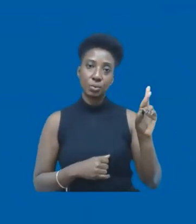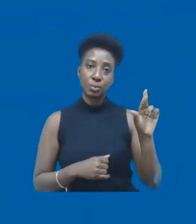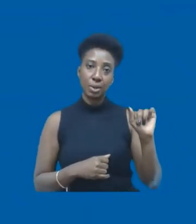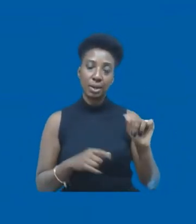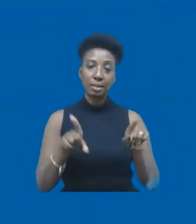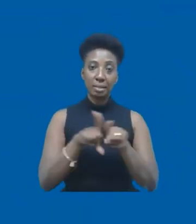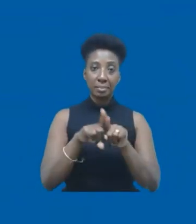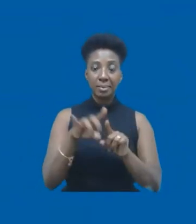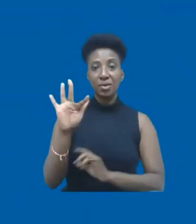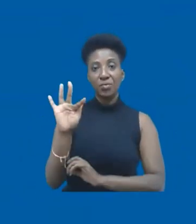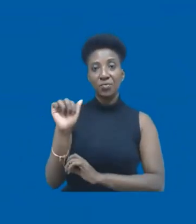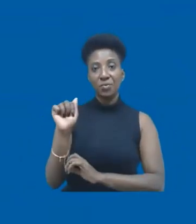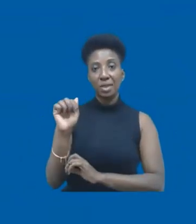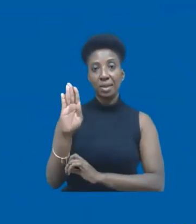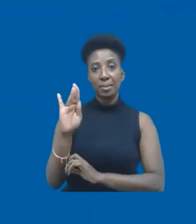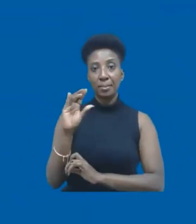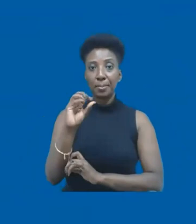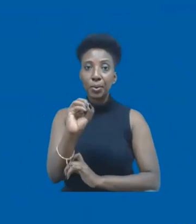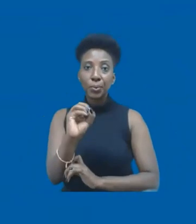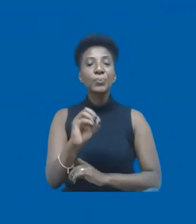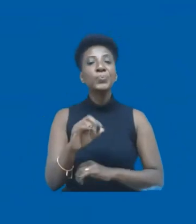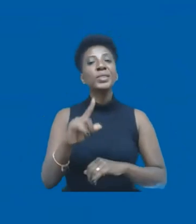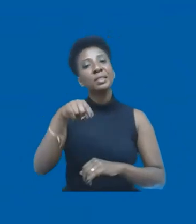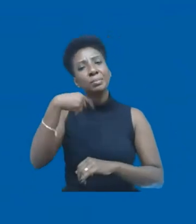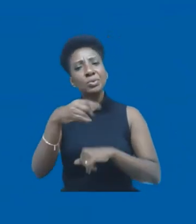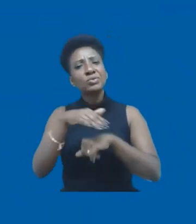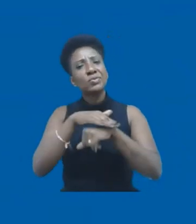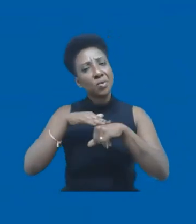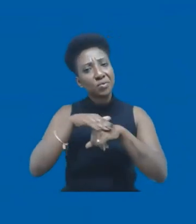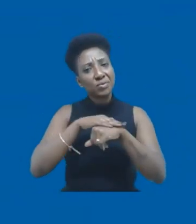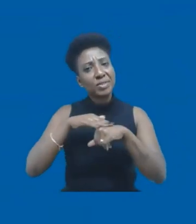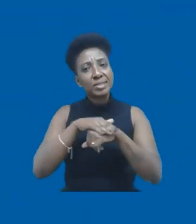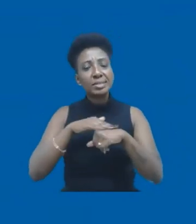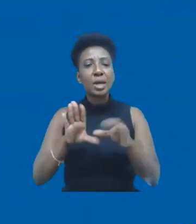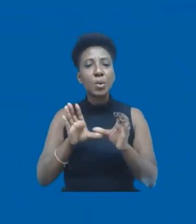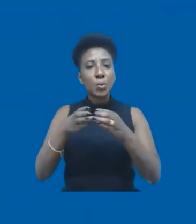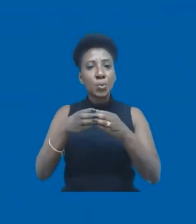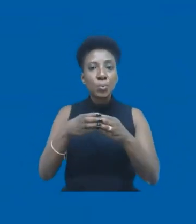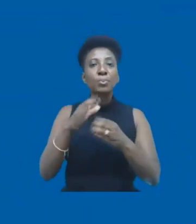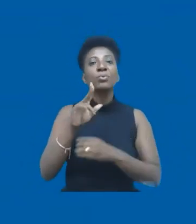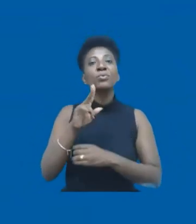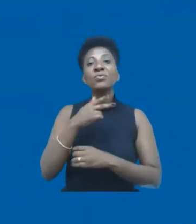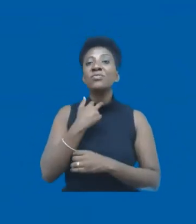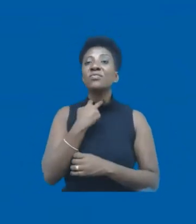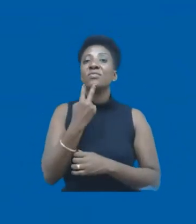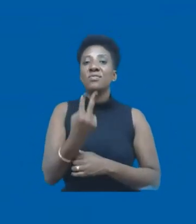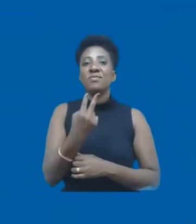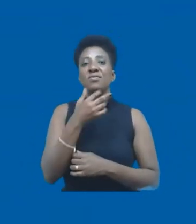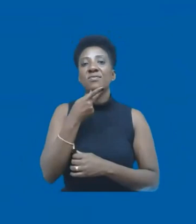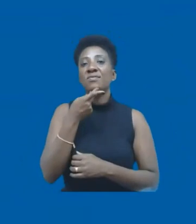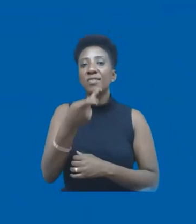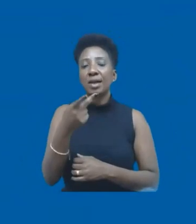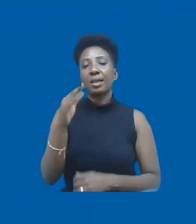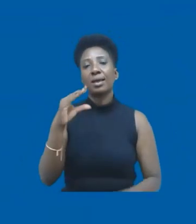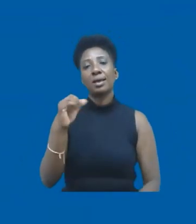colega da Unesco, a Bubba, que vai falar daqui a pouco, do coletivo Fala Cari. A sua pergunta é muito interessante.